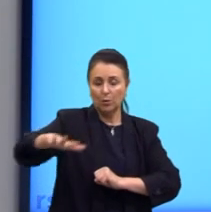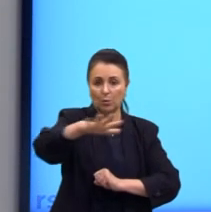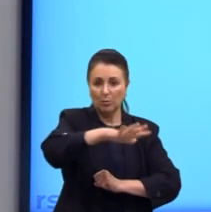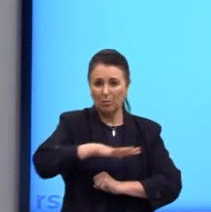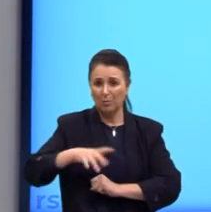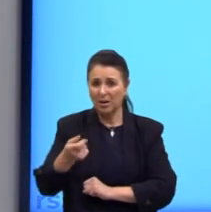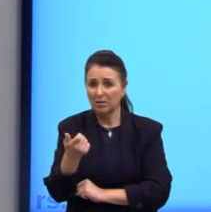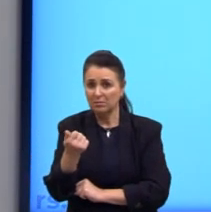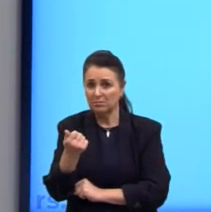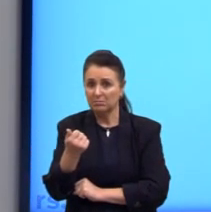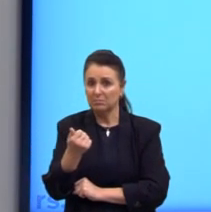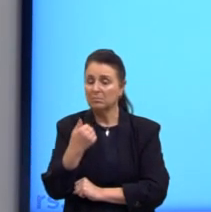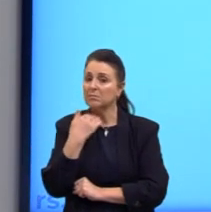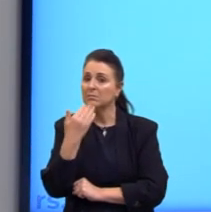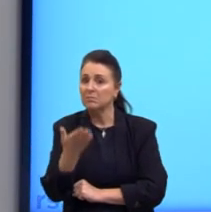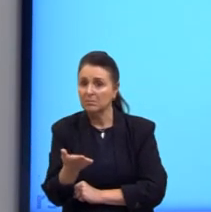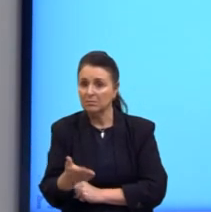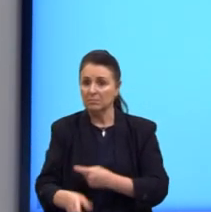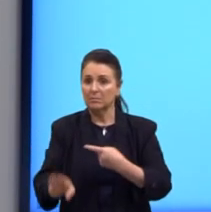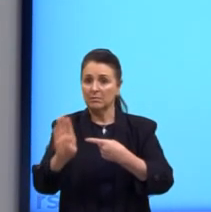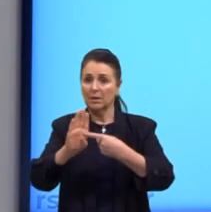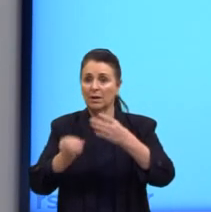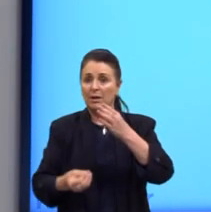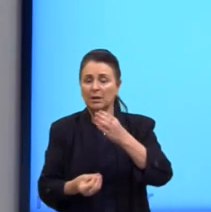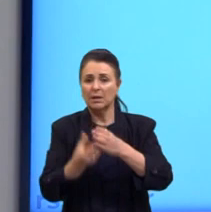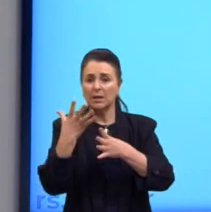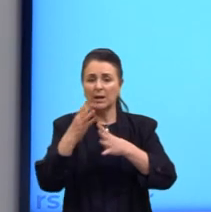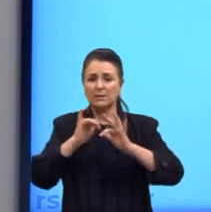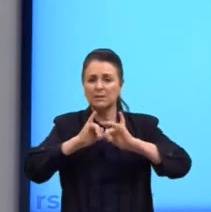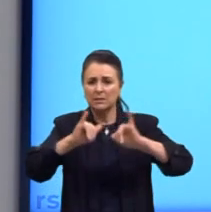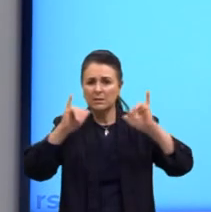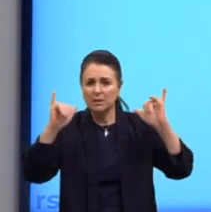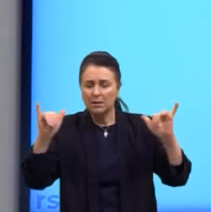basta. O texto já demonstra isso. criação de programas